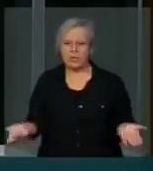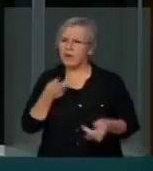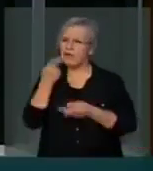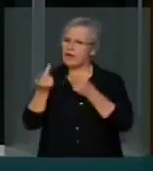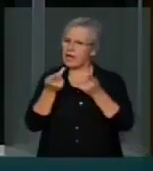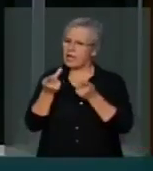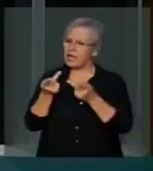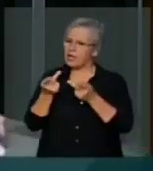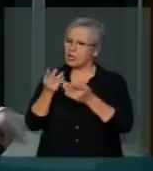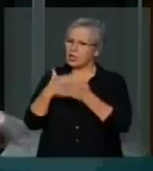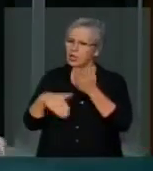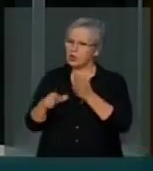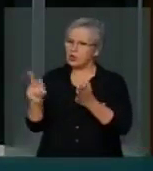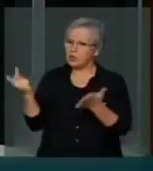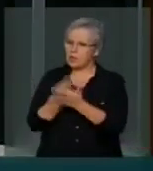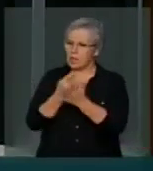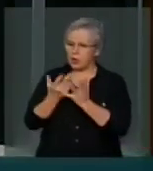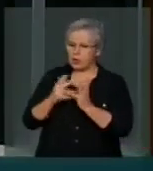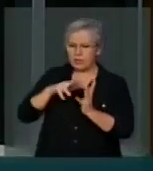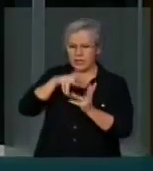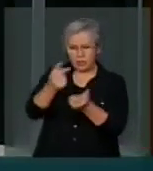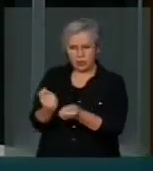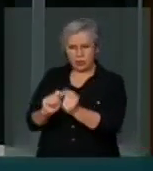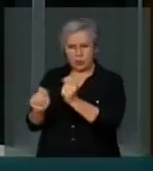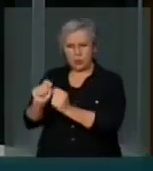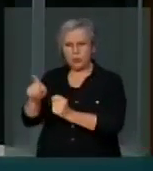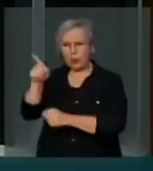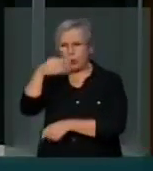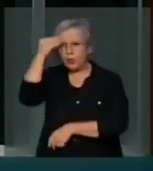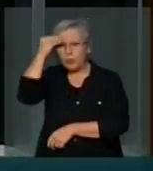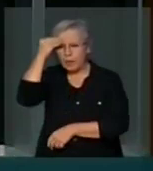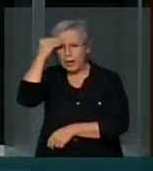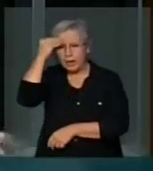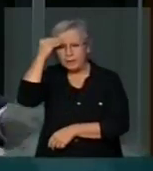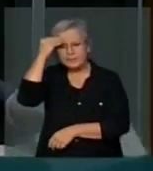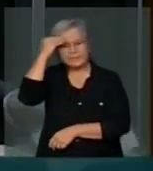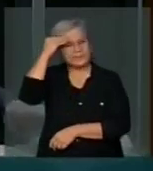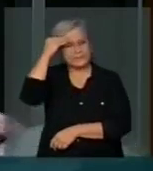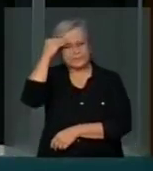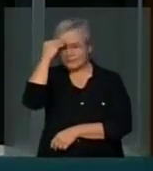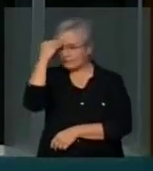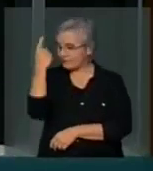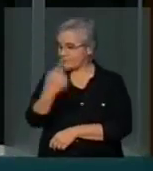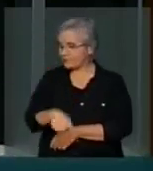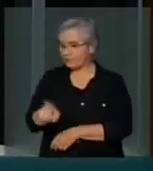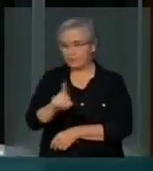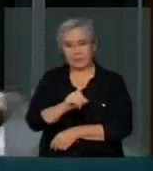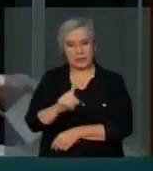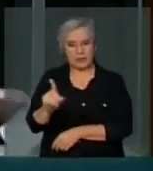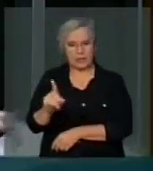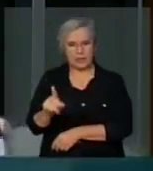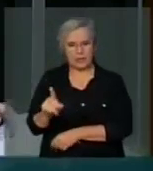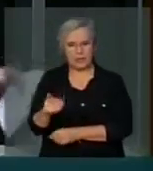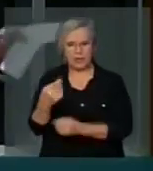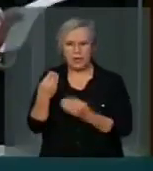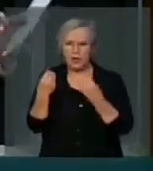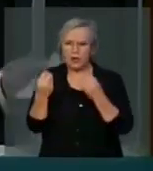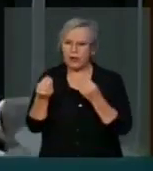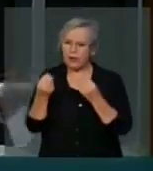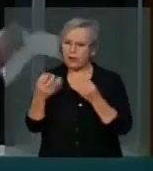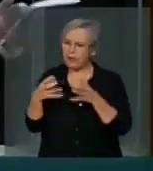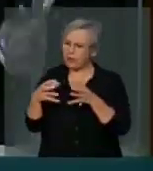mundial pela situação em que o Brasil vive. Não quero culpar a oposição pelo quadro de